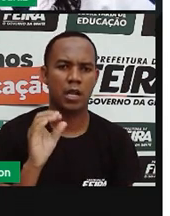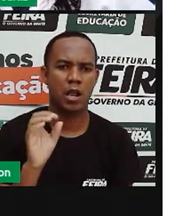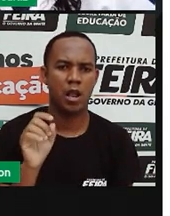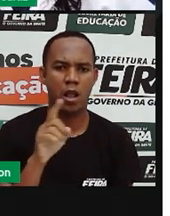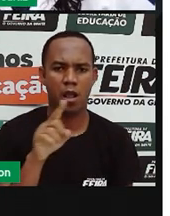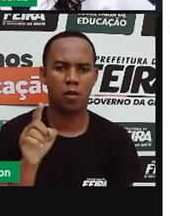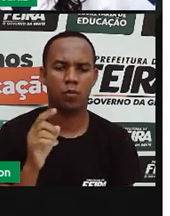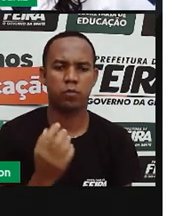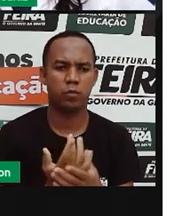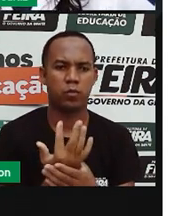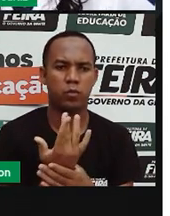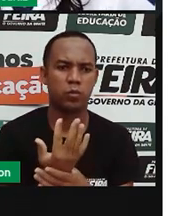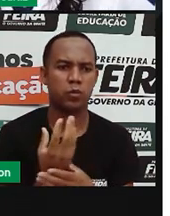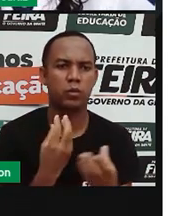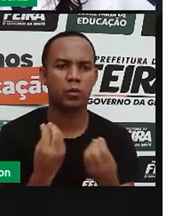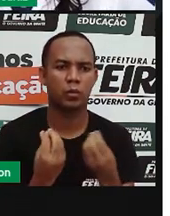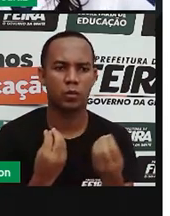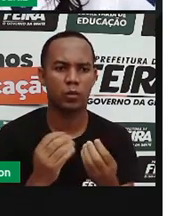natureza?